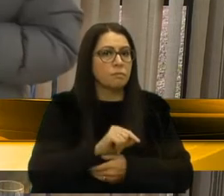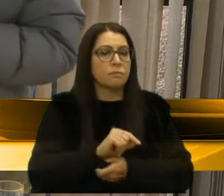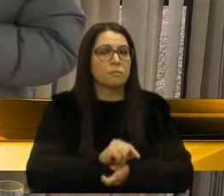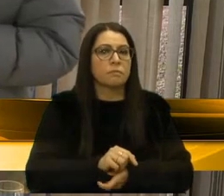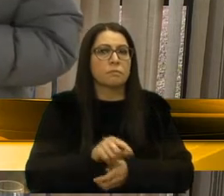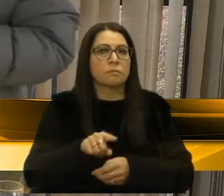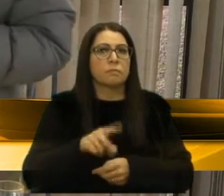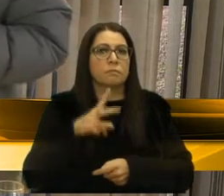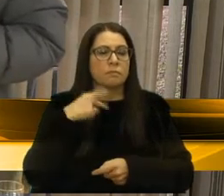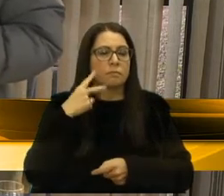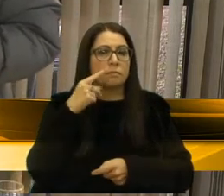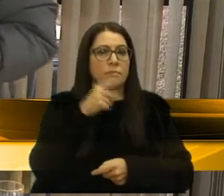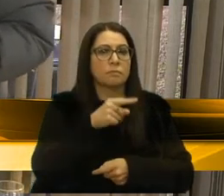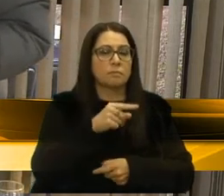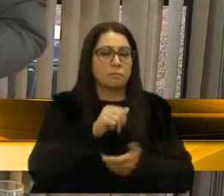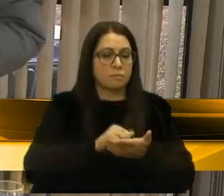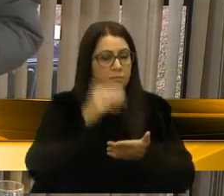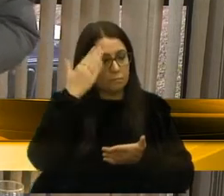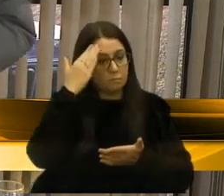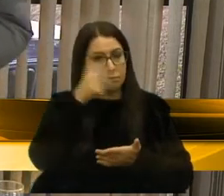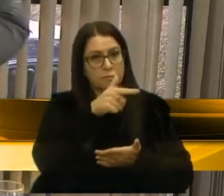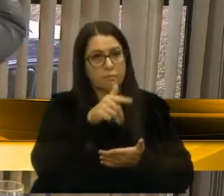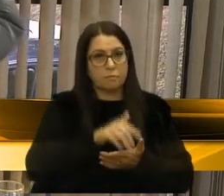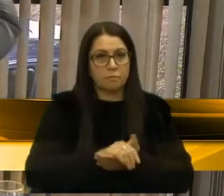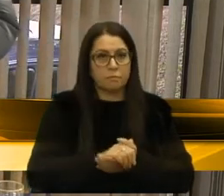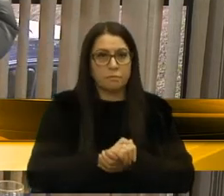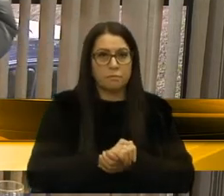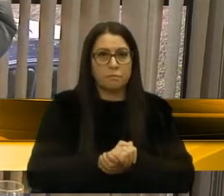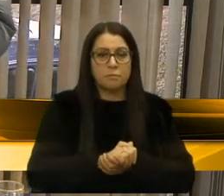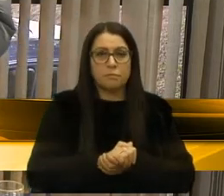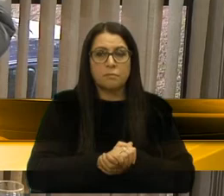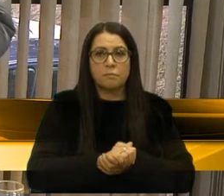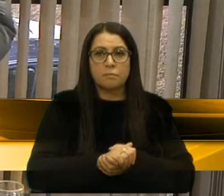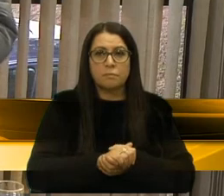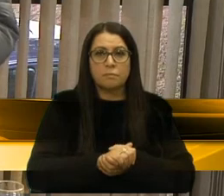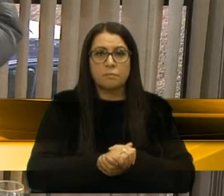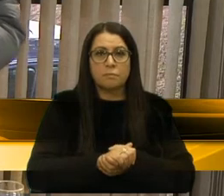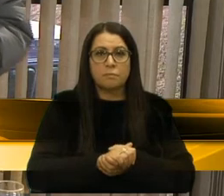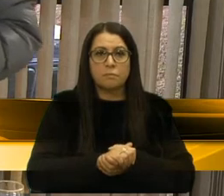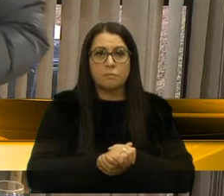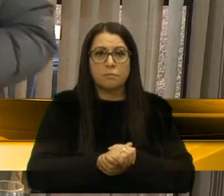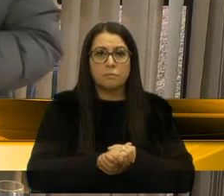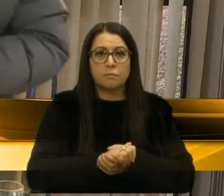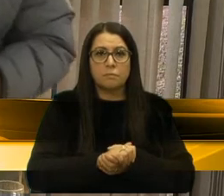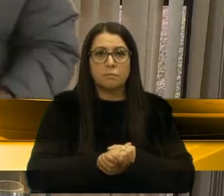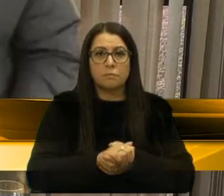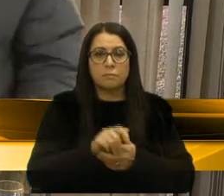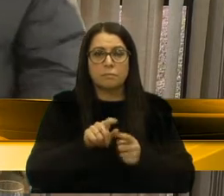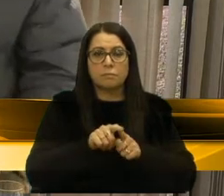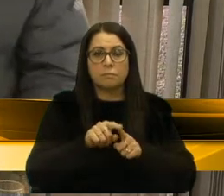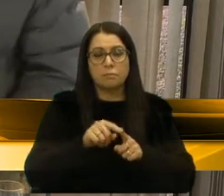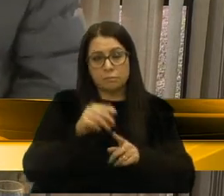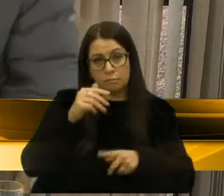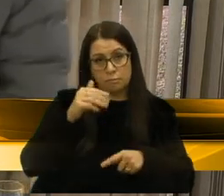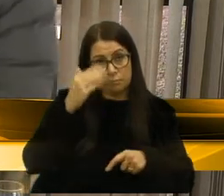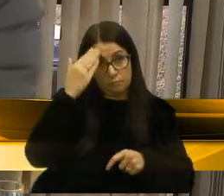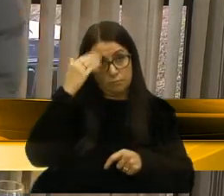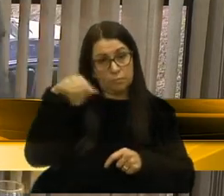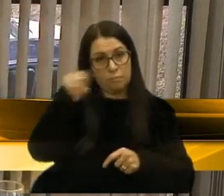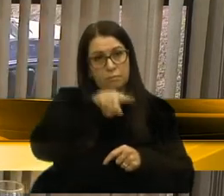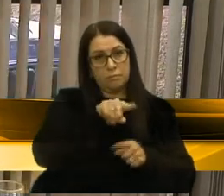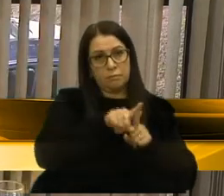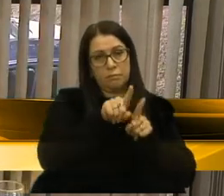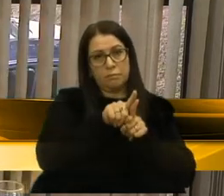Vereador Edson, obrigado pela parte. Vereador Edson, do nosso Partido Progressista, e acho que